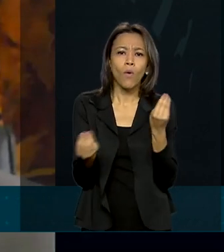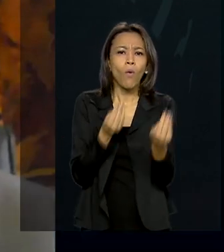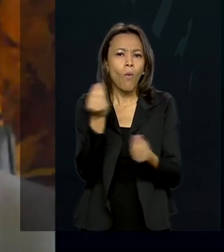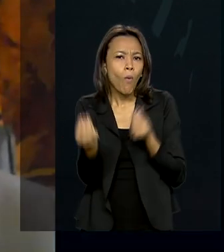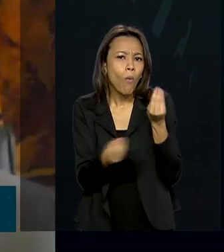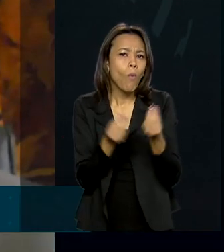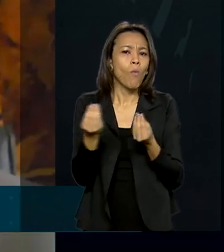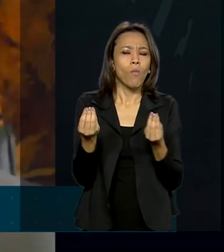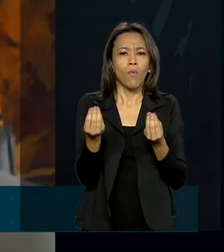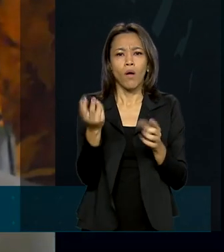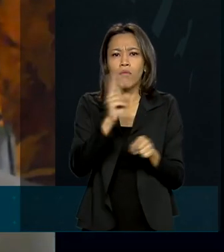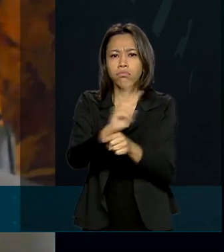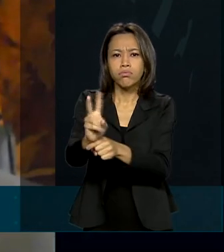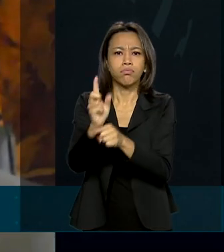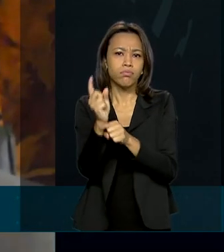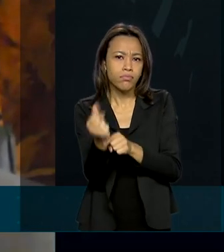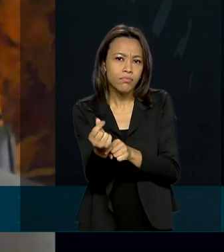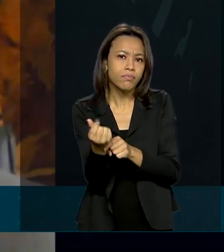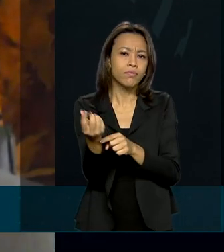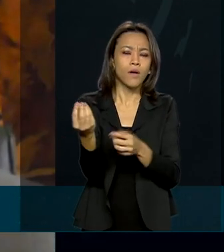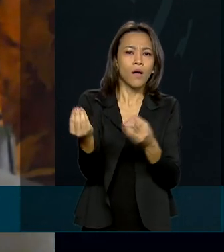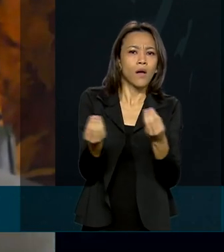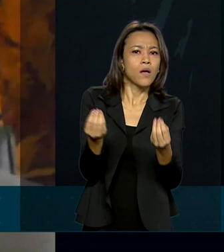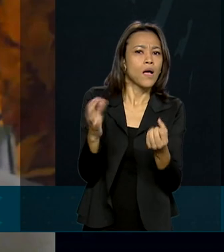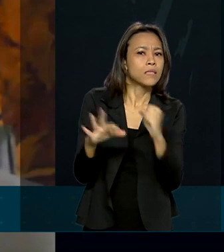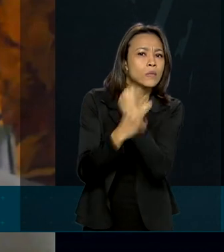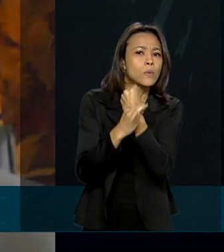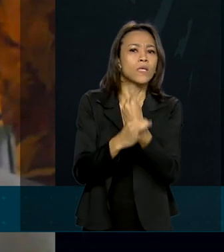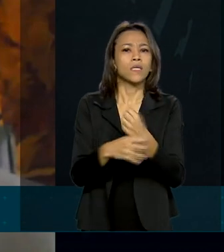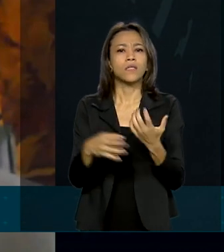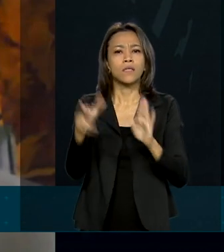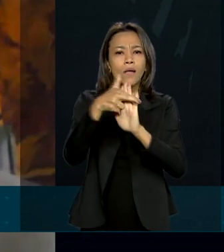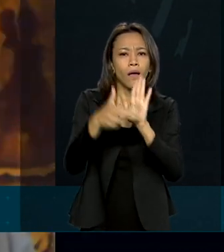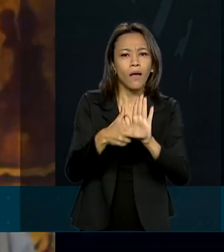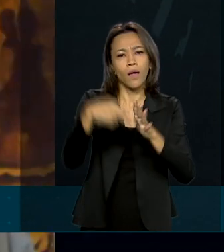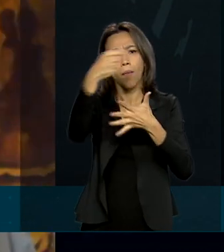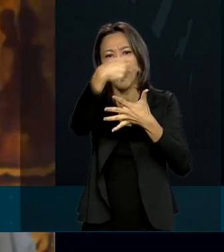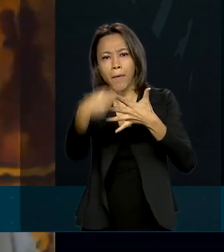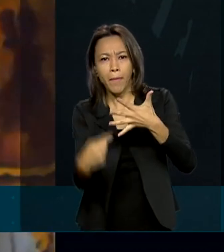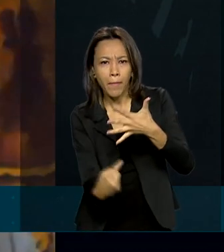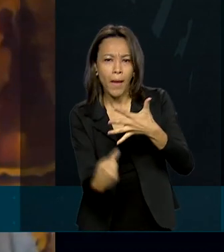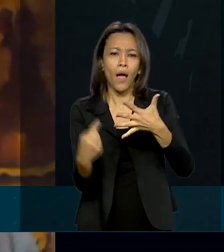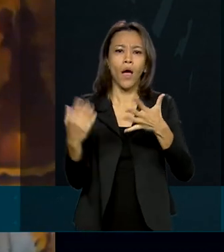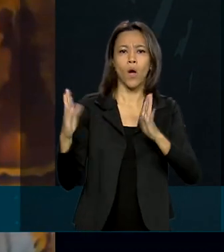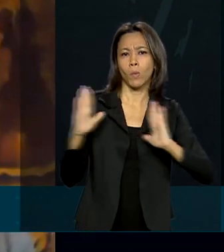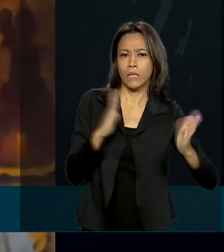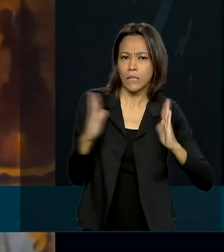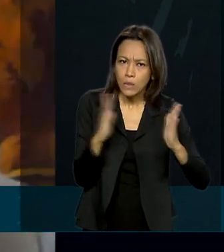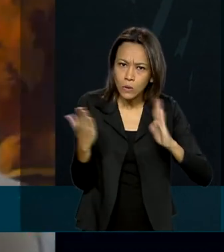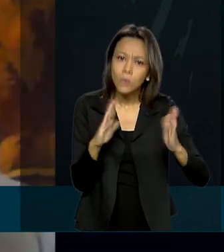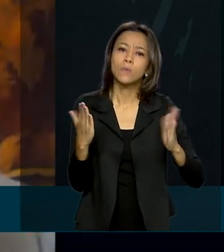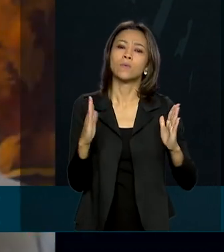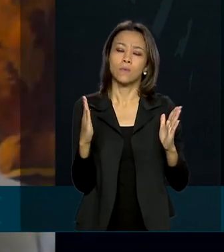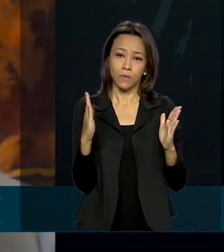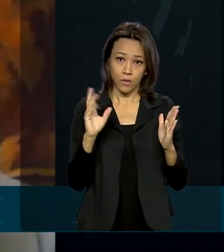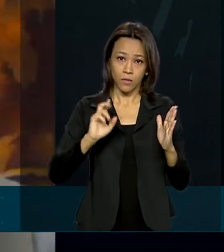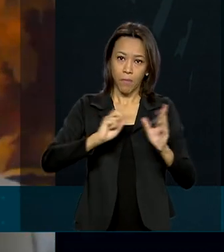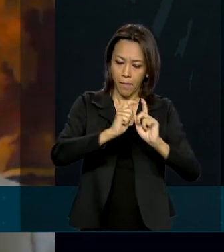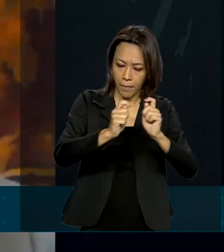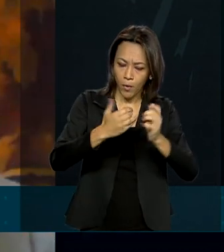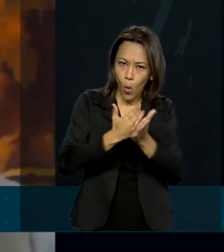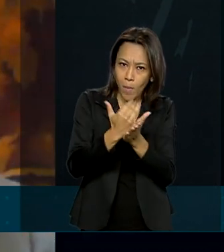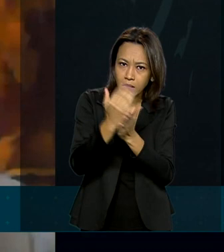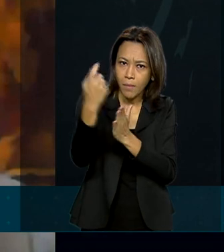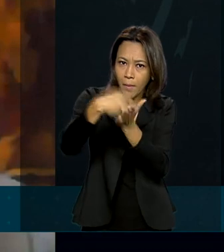A questão das garantias facilita muito. A questão do prazo é também, a